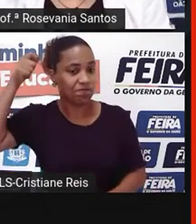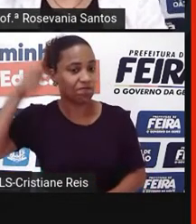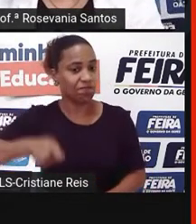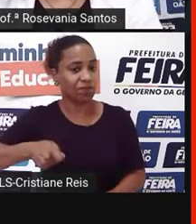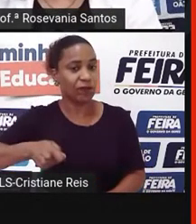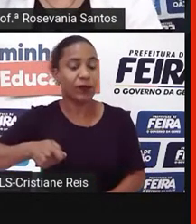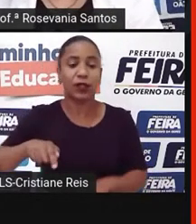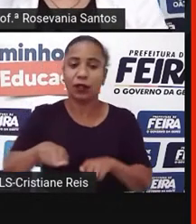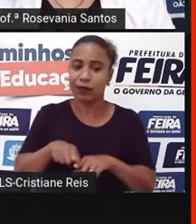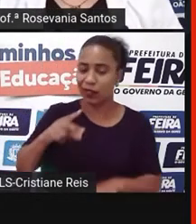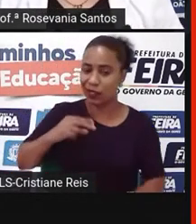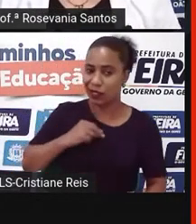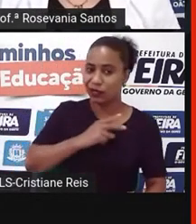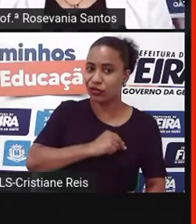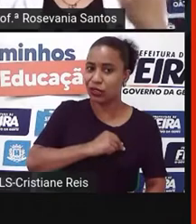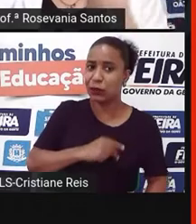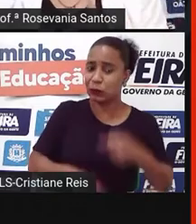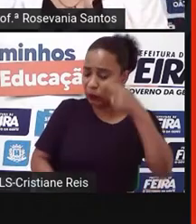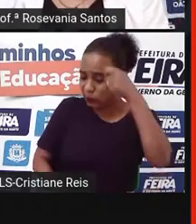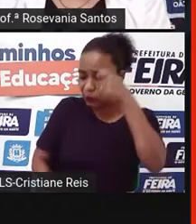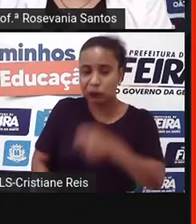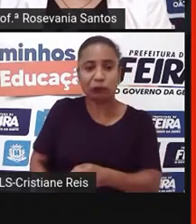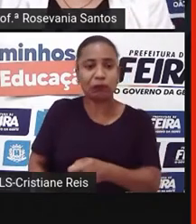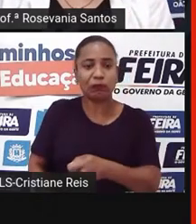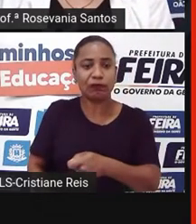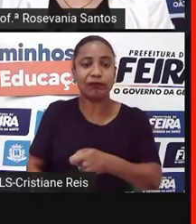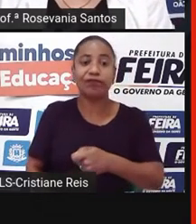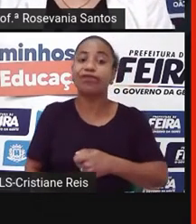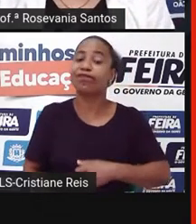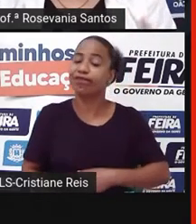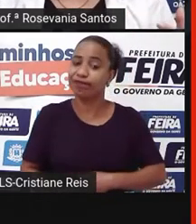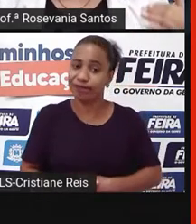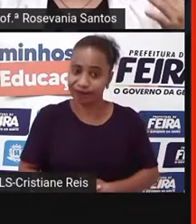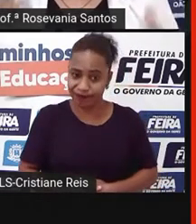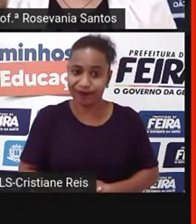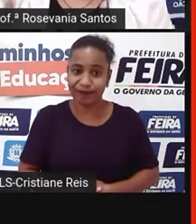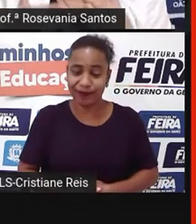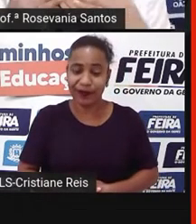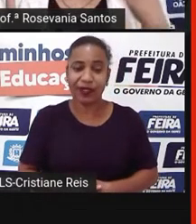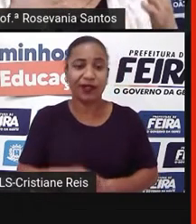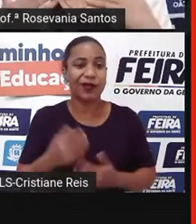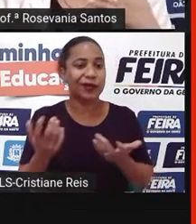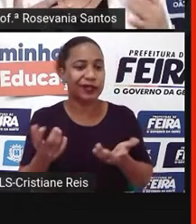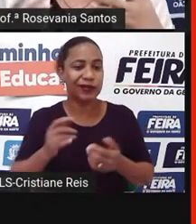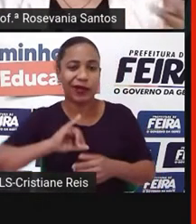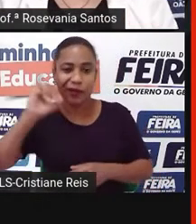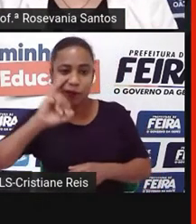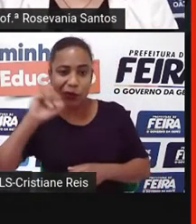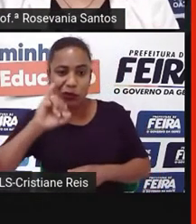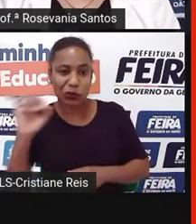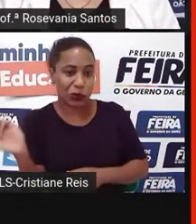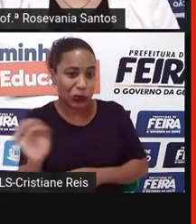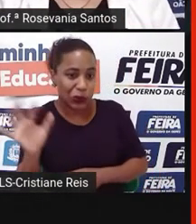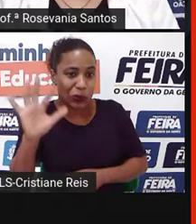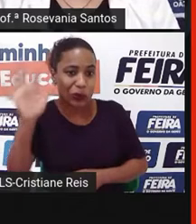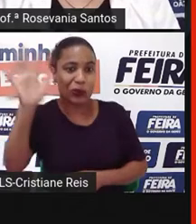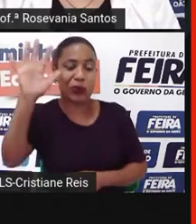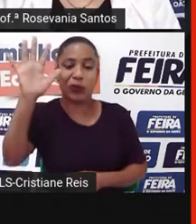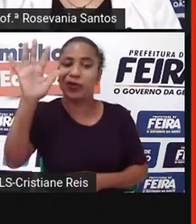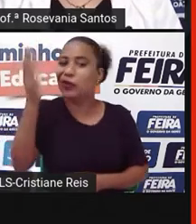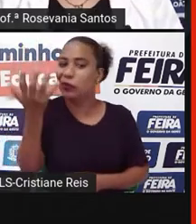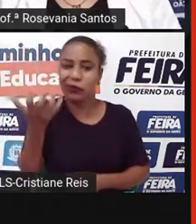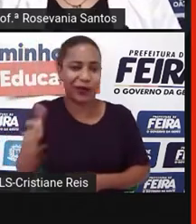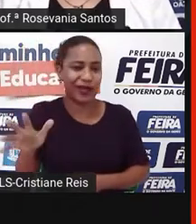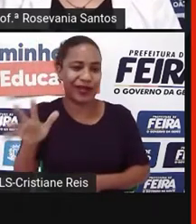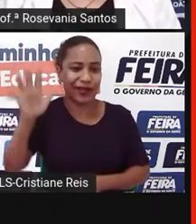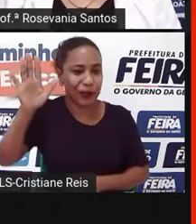ou um tipo de valor, que o outro é que venha a beneficiar, Já que elas são, o tempo todo, essa disputa econômica entre elas.